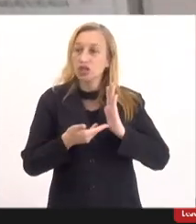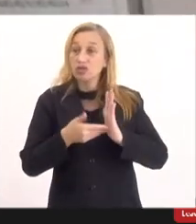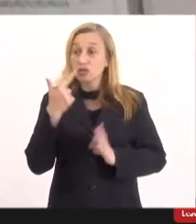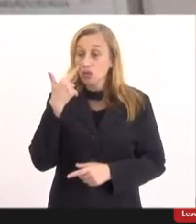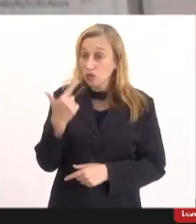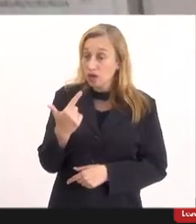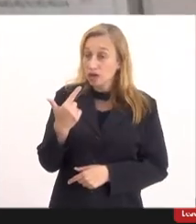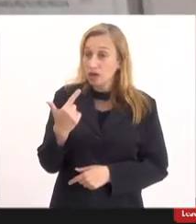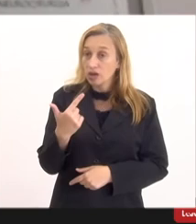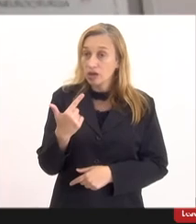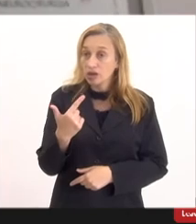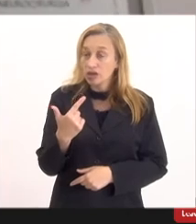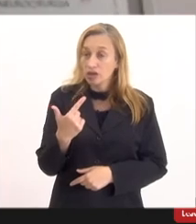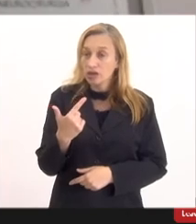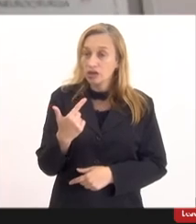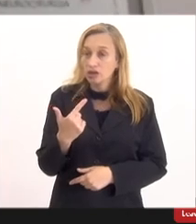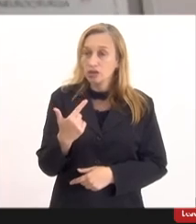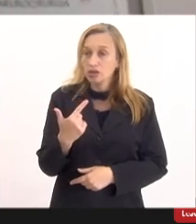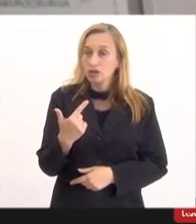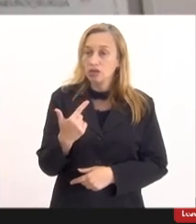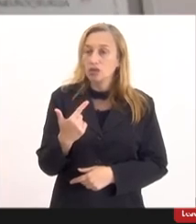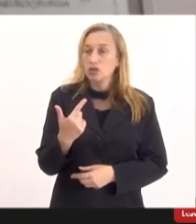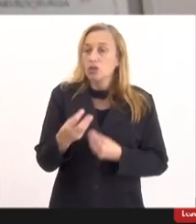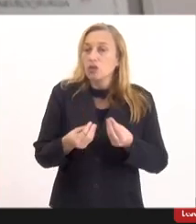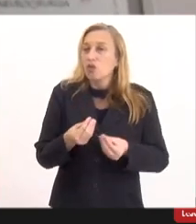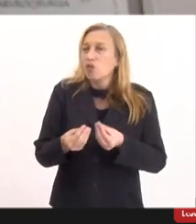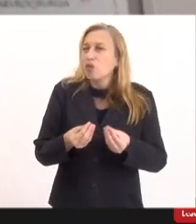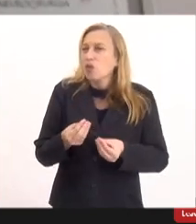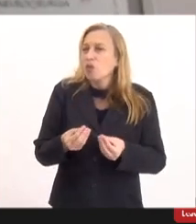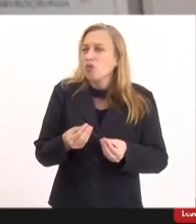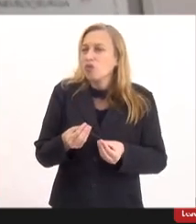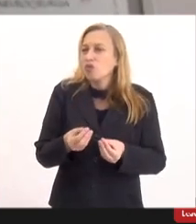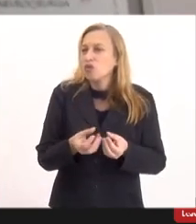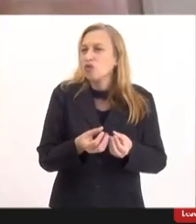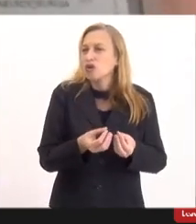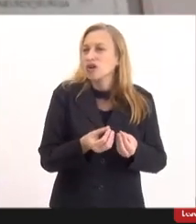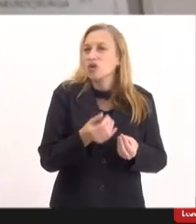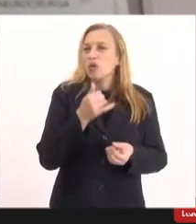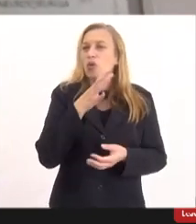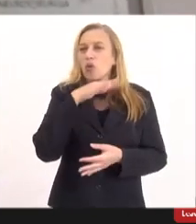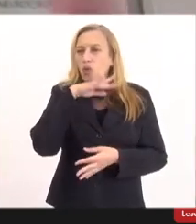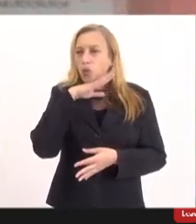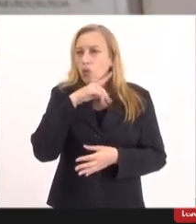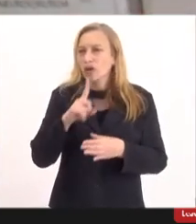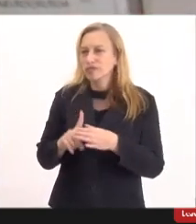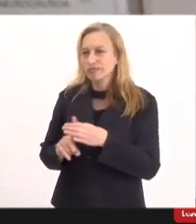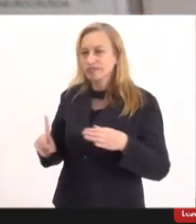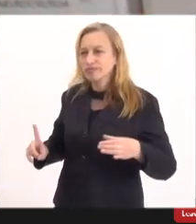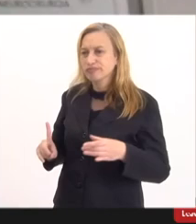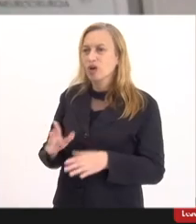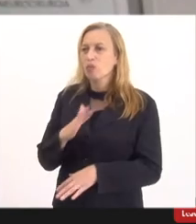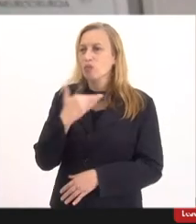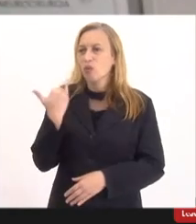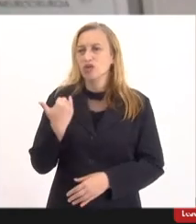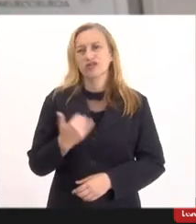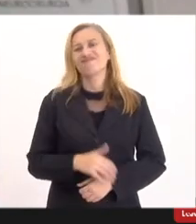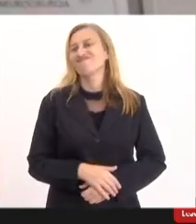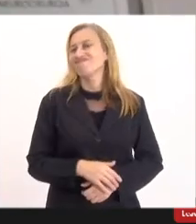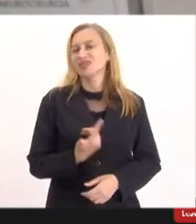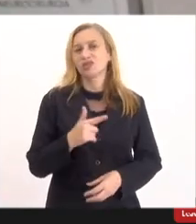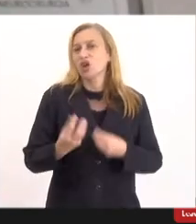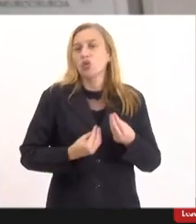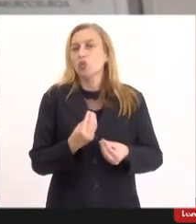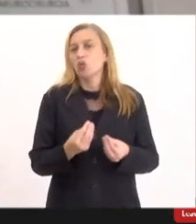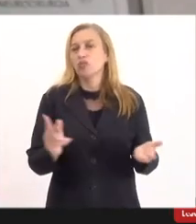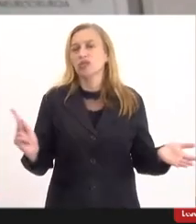a falácia que foi o lockdown a falácia 0,2% de prevenção de morte global isso não existe para o que